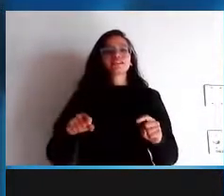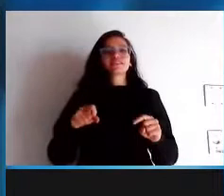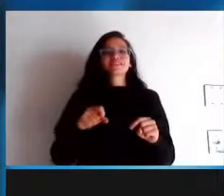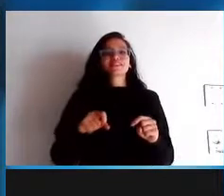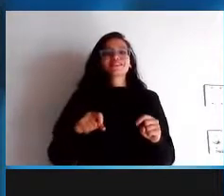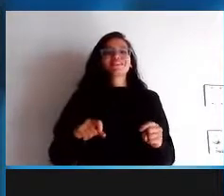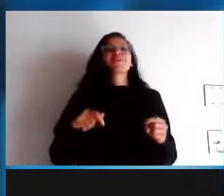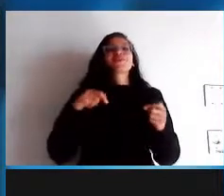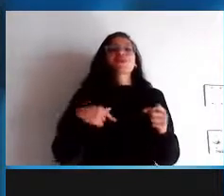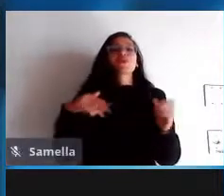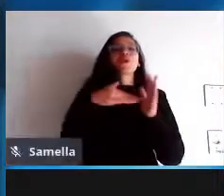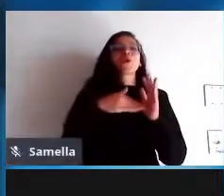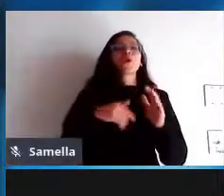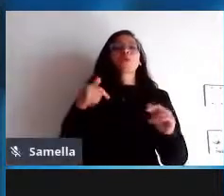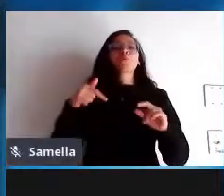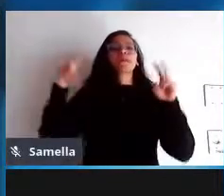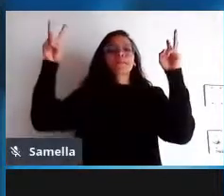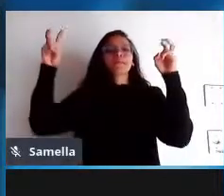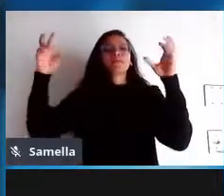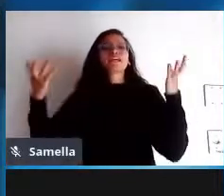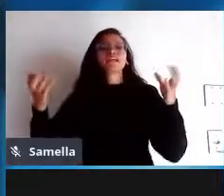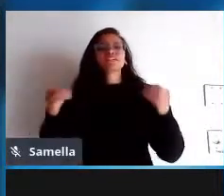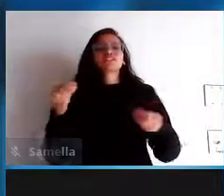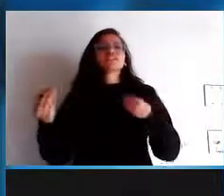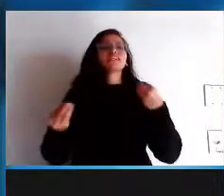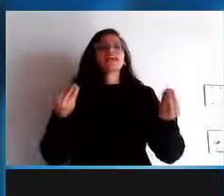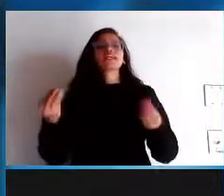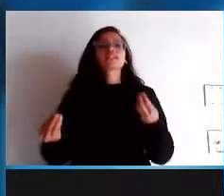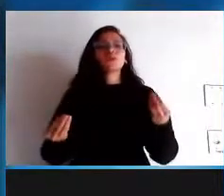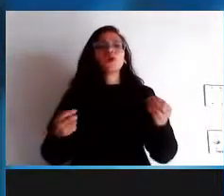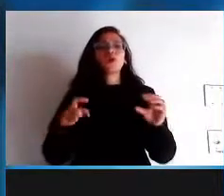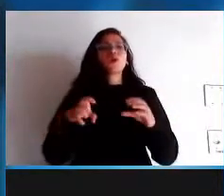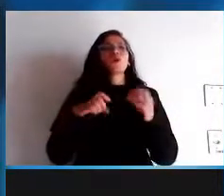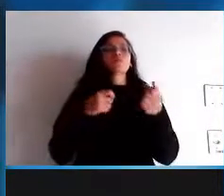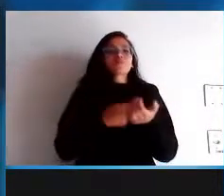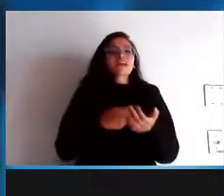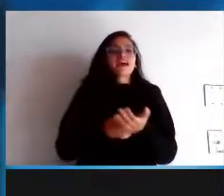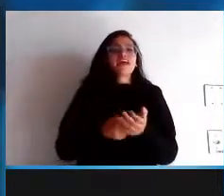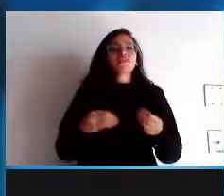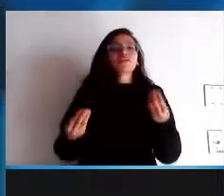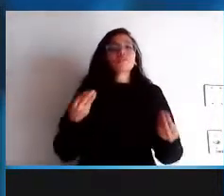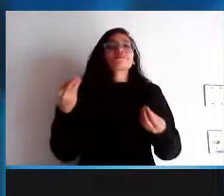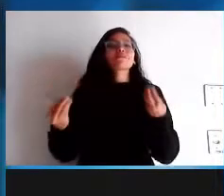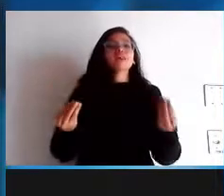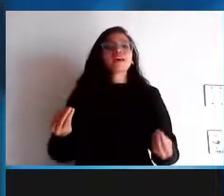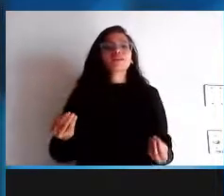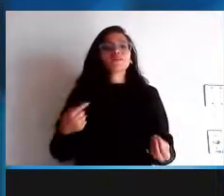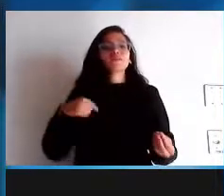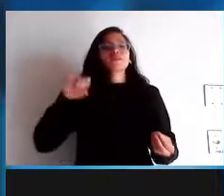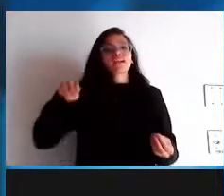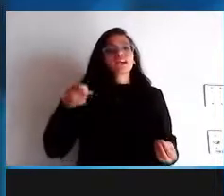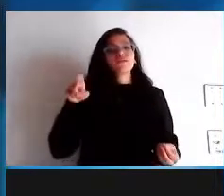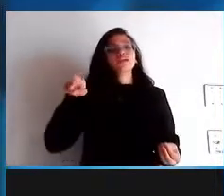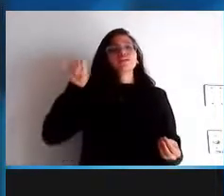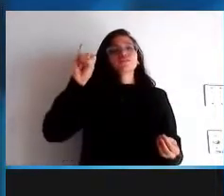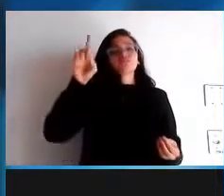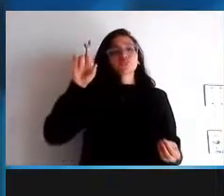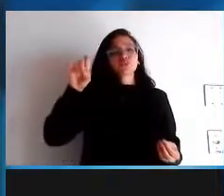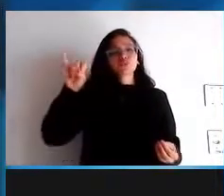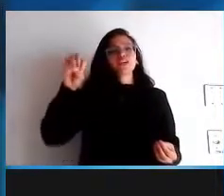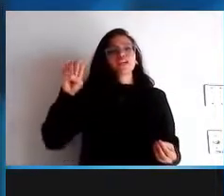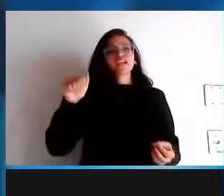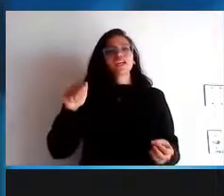ela se encaixa na política como se ela se encaixa na economia e também no lado jurídico do software livre